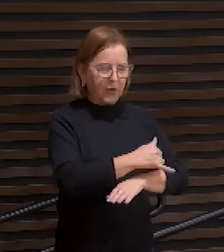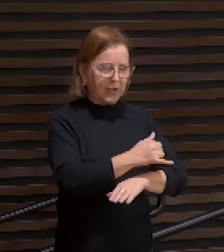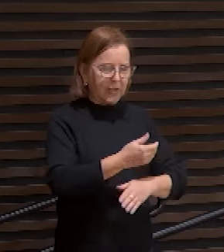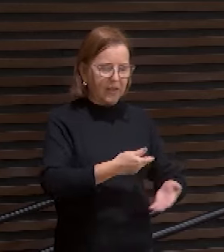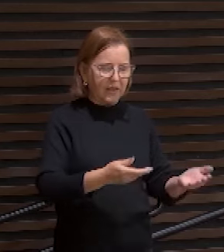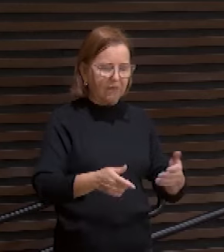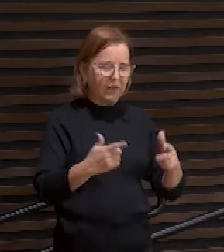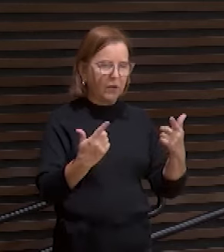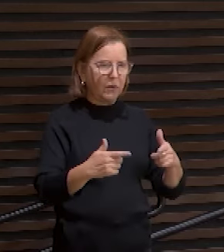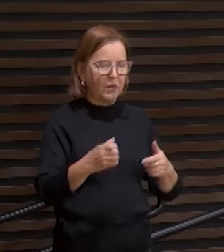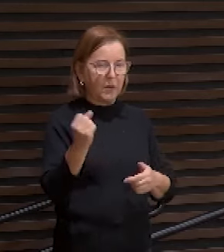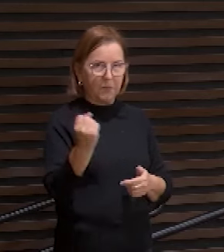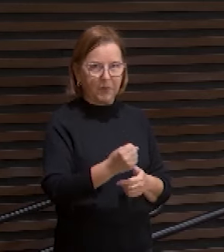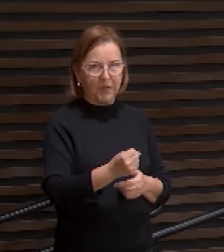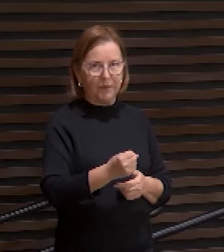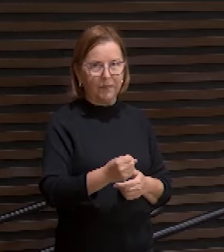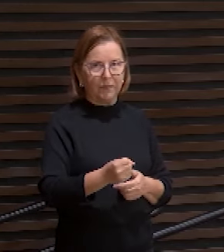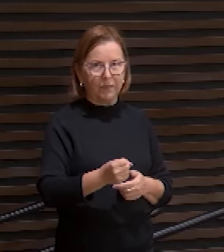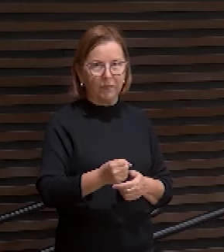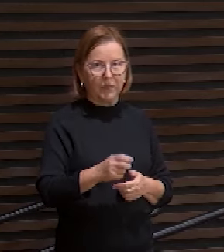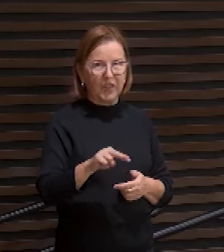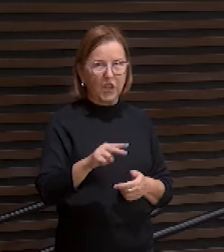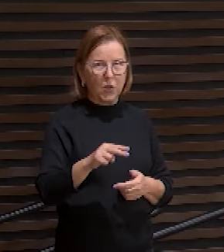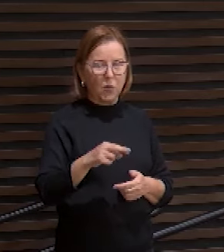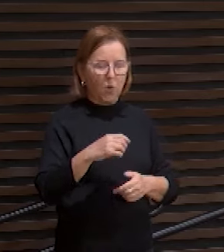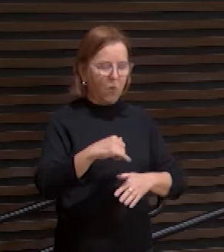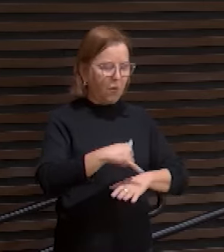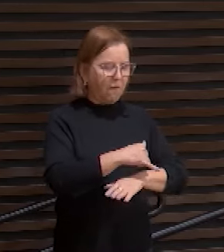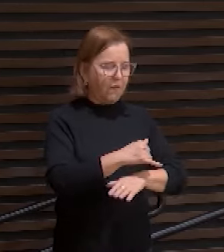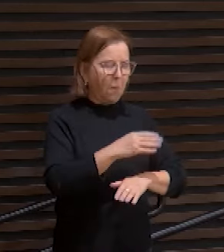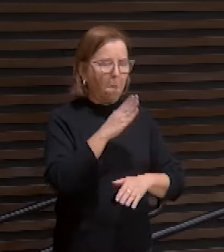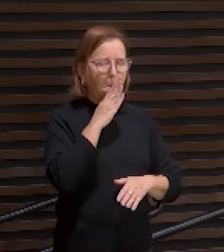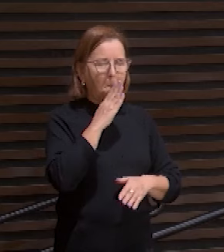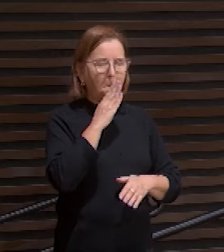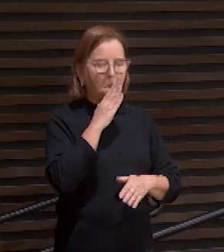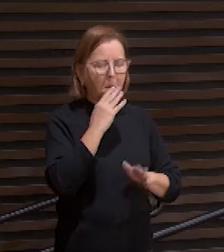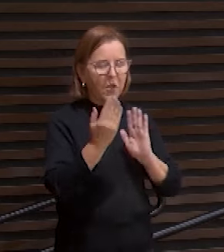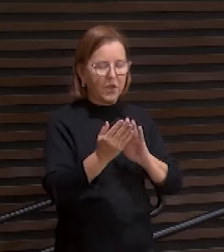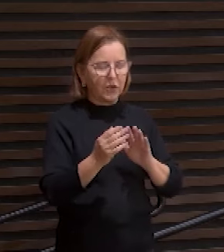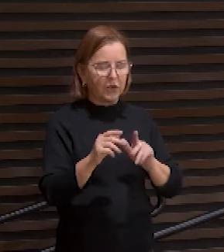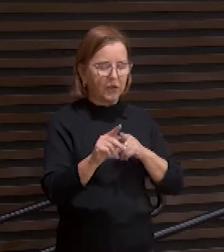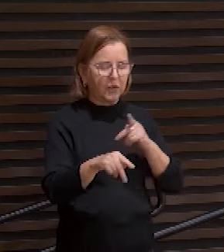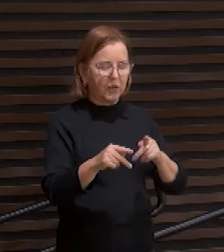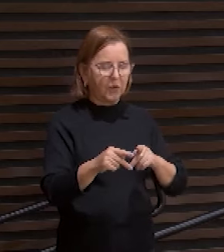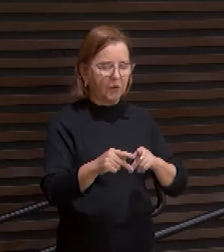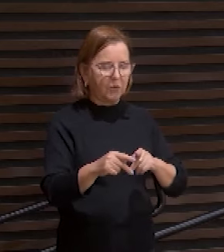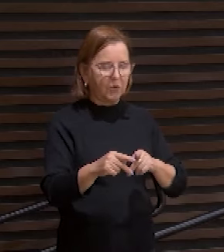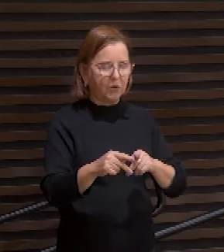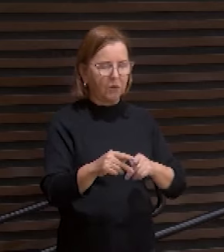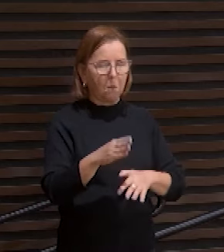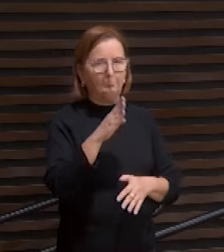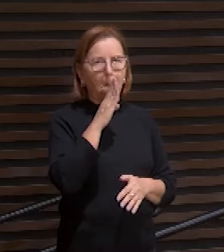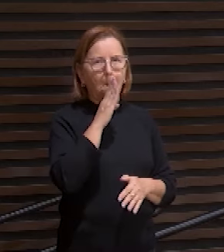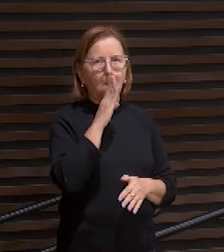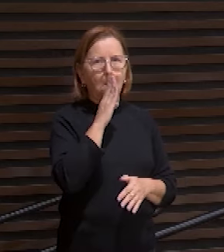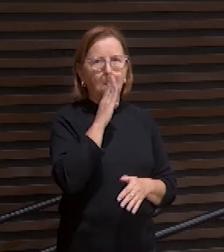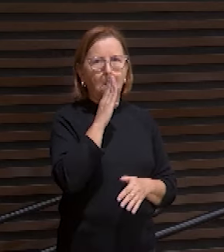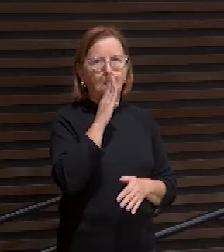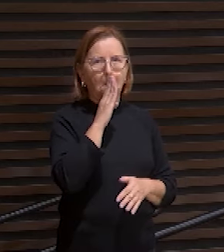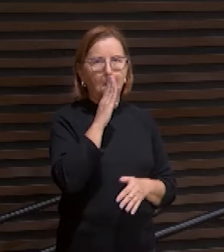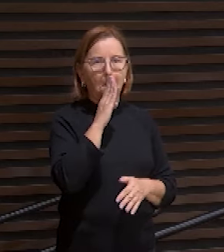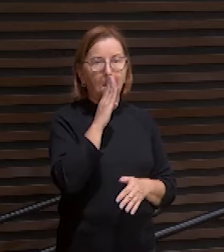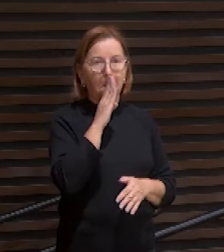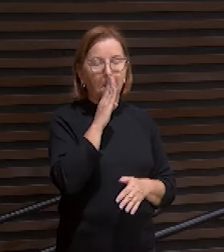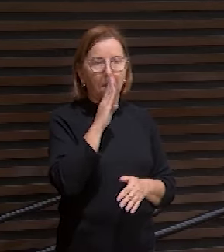matadouro e como ovelha muda perante os seus tosquiadores ele não abriu a boca essa aqui é outra